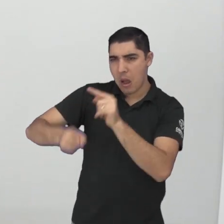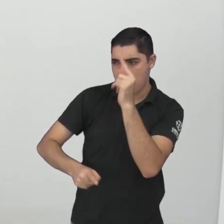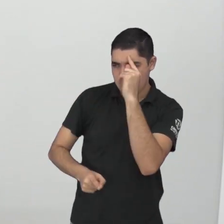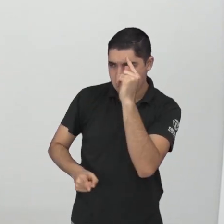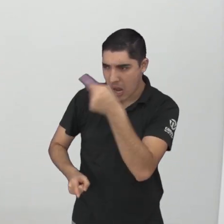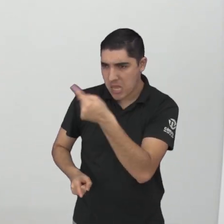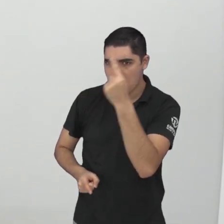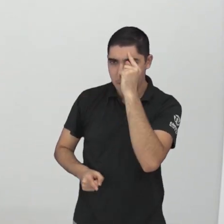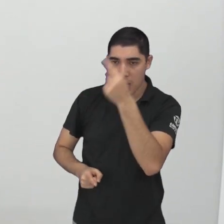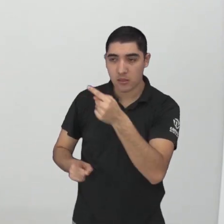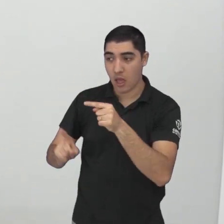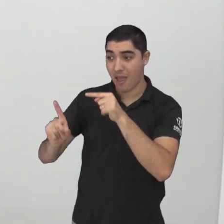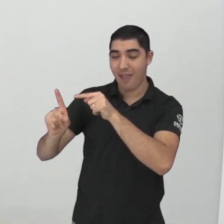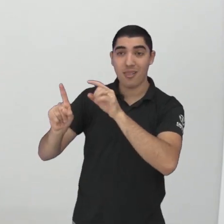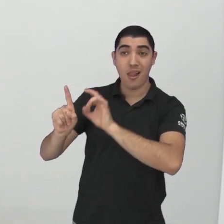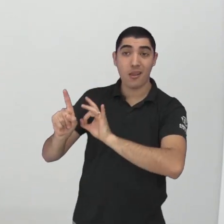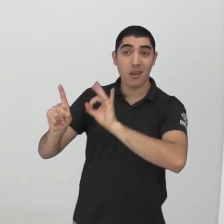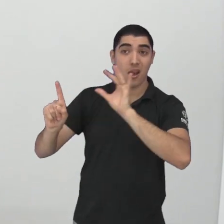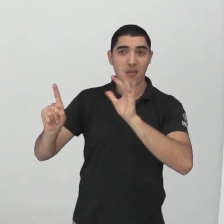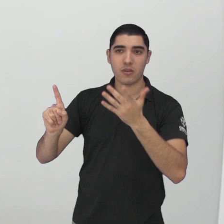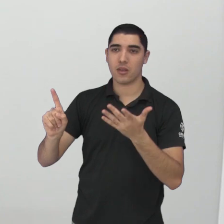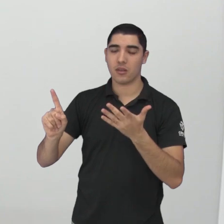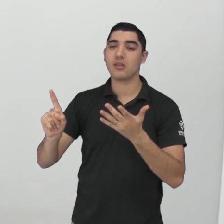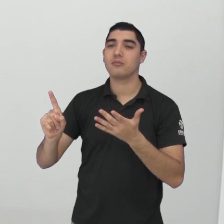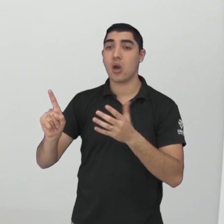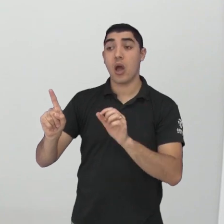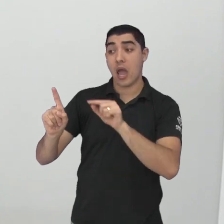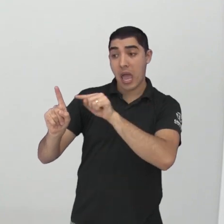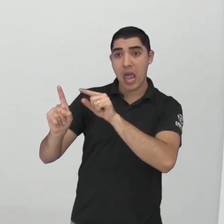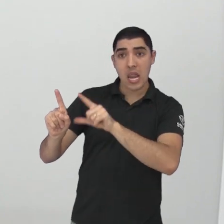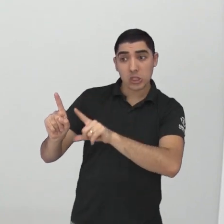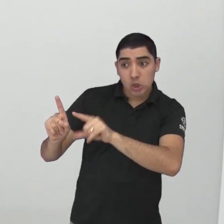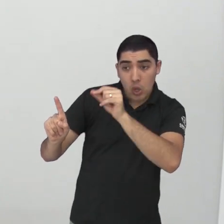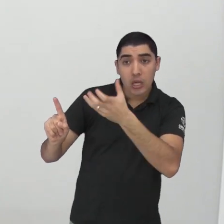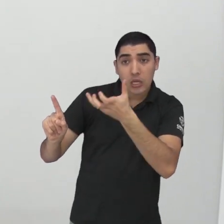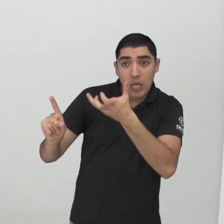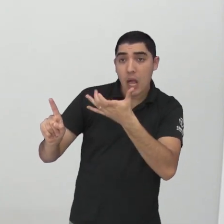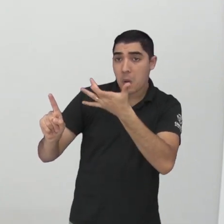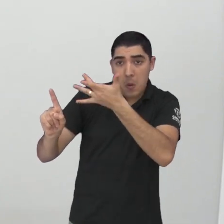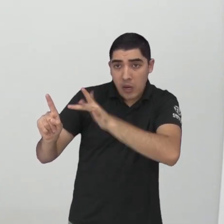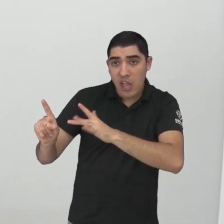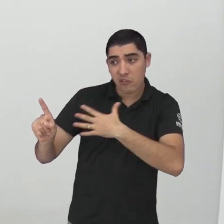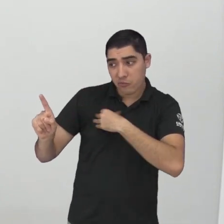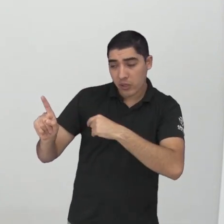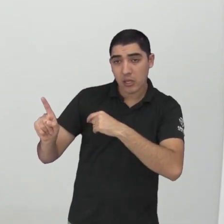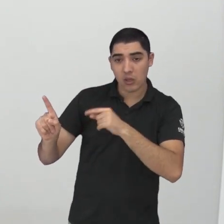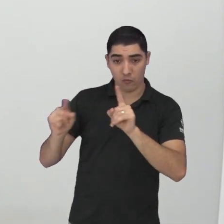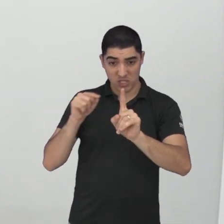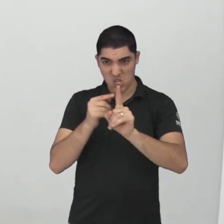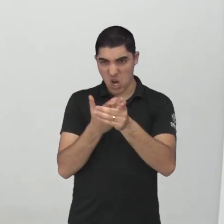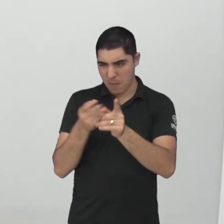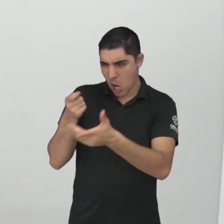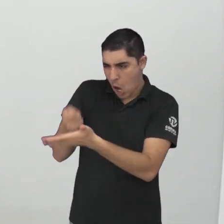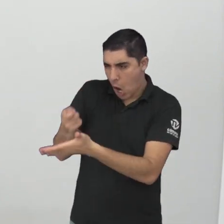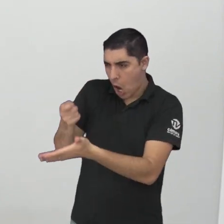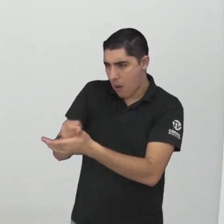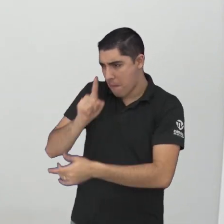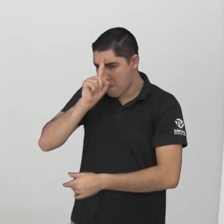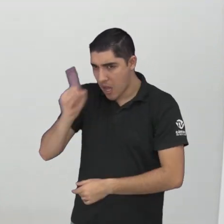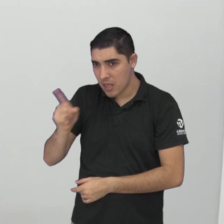vir e de até terem essas decisões de terem filhos porque isso impacta também